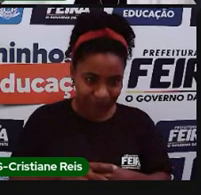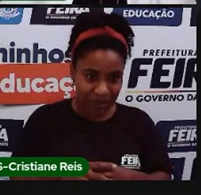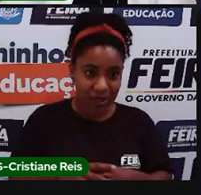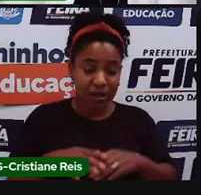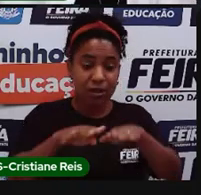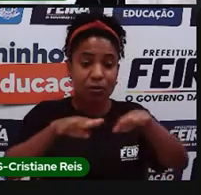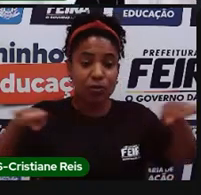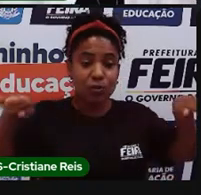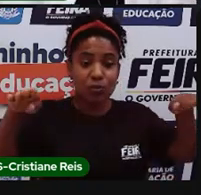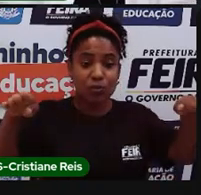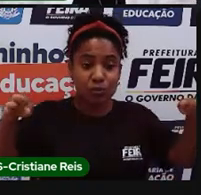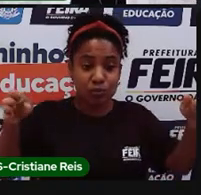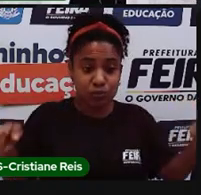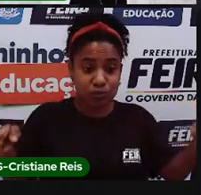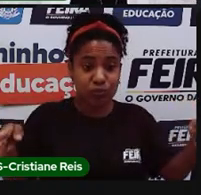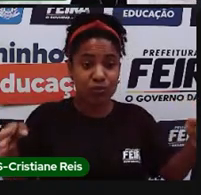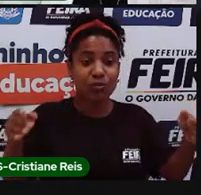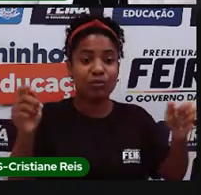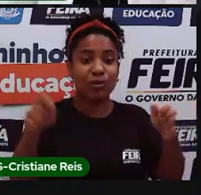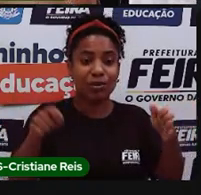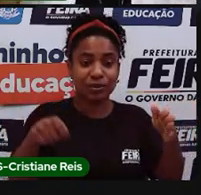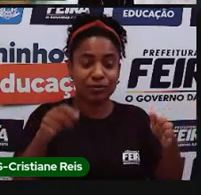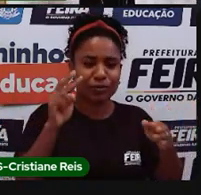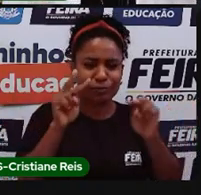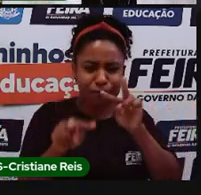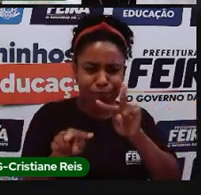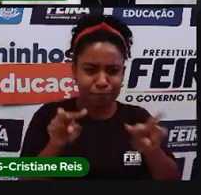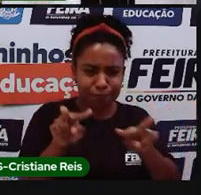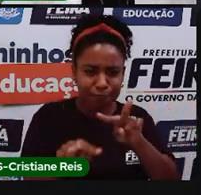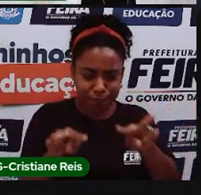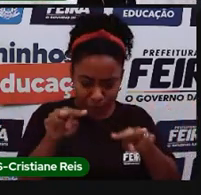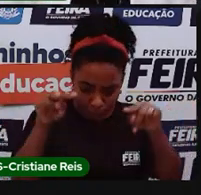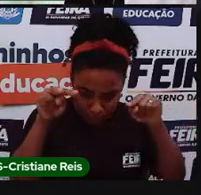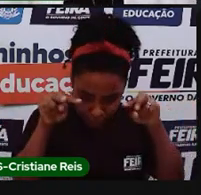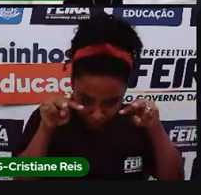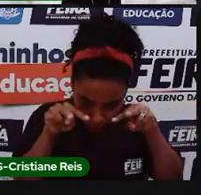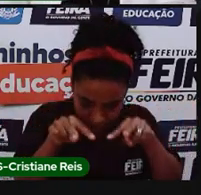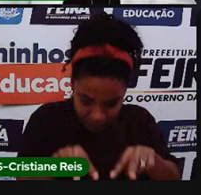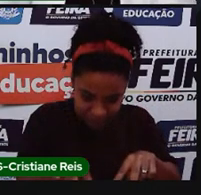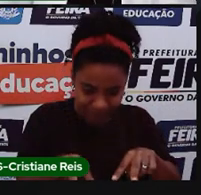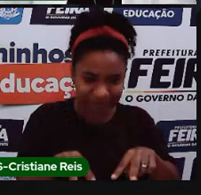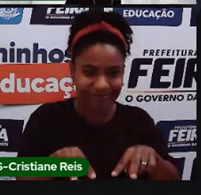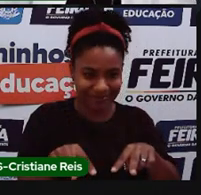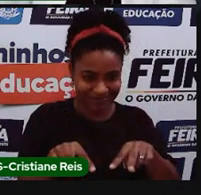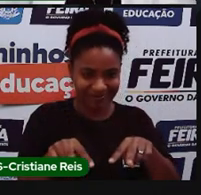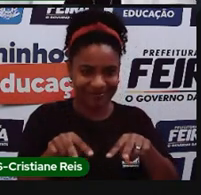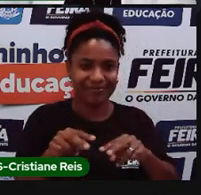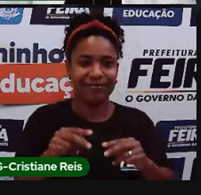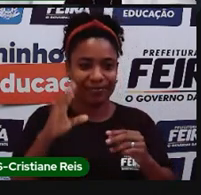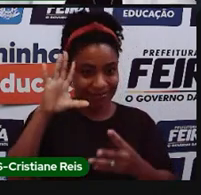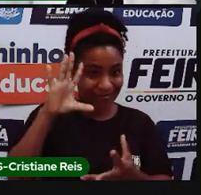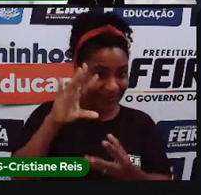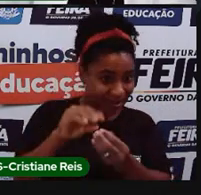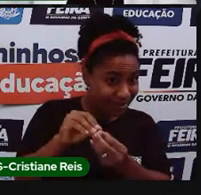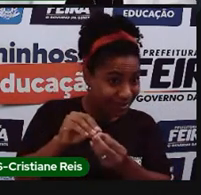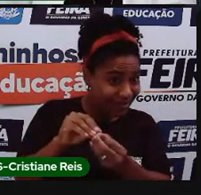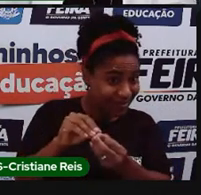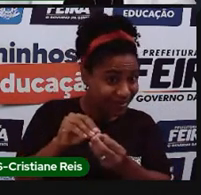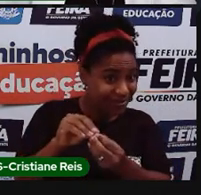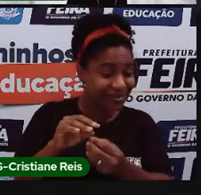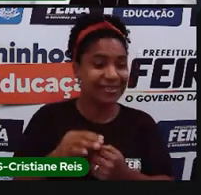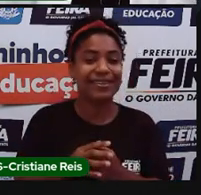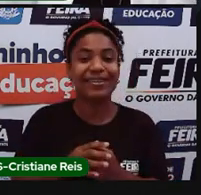ele em cima da mesa e você começa a observar ele de cima, né, para baixo. Entendido esse primeiro momento?